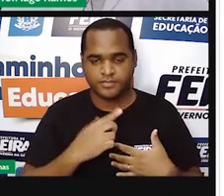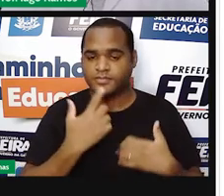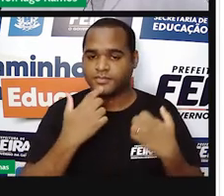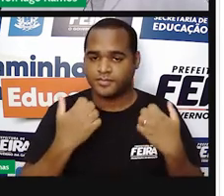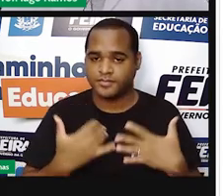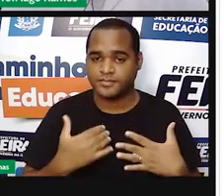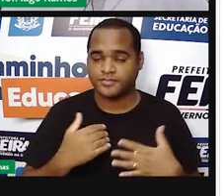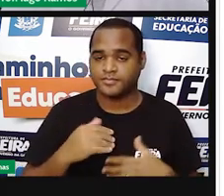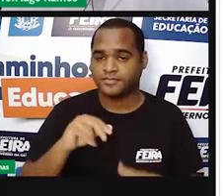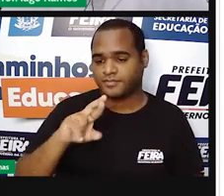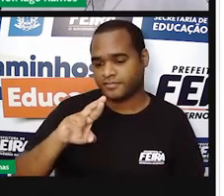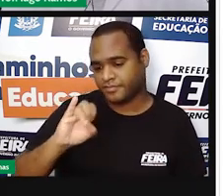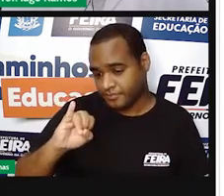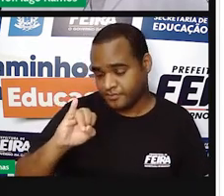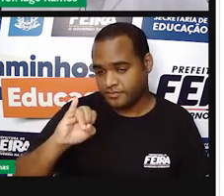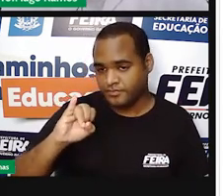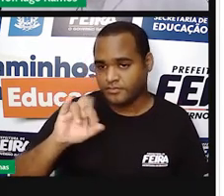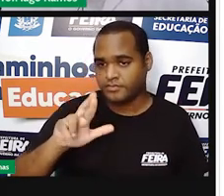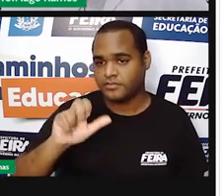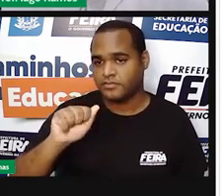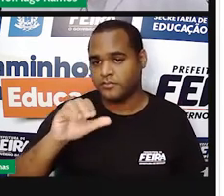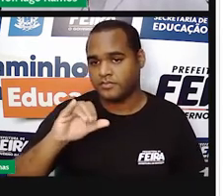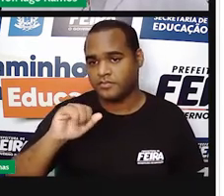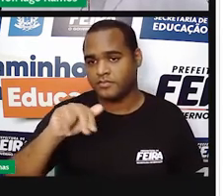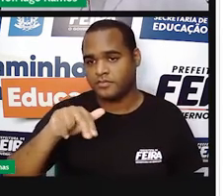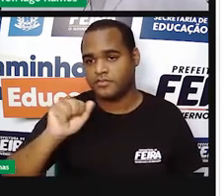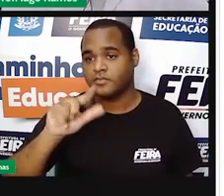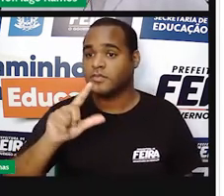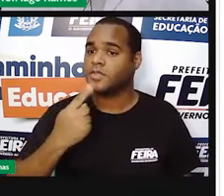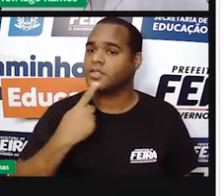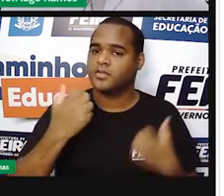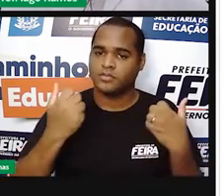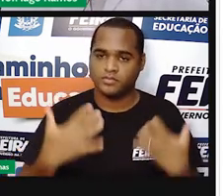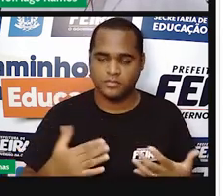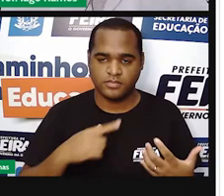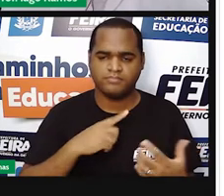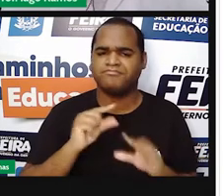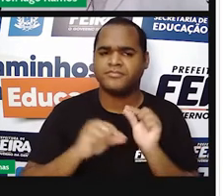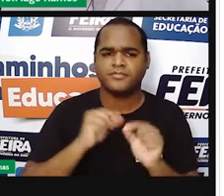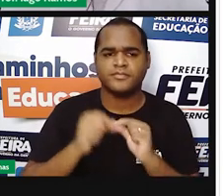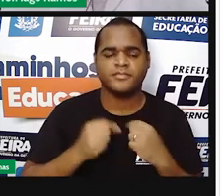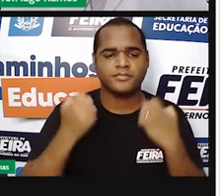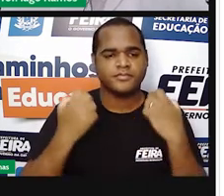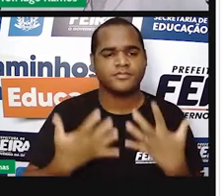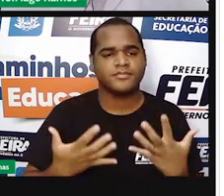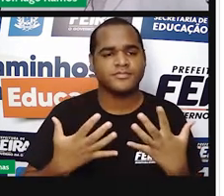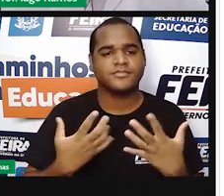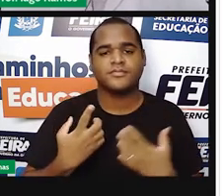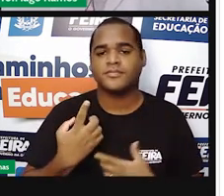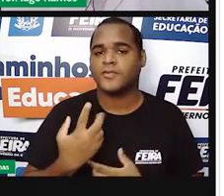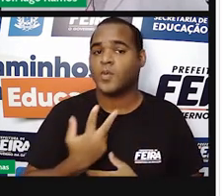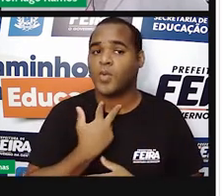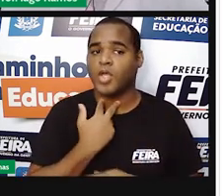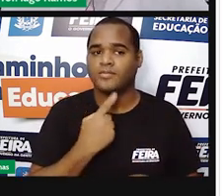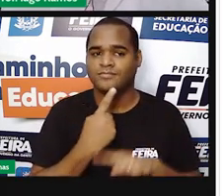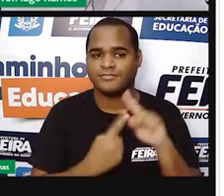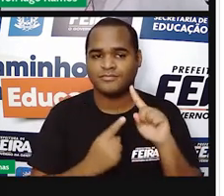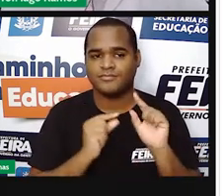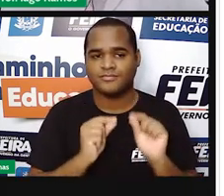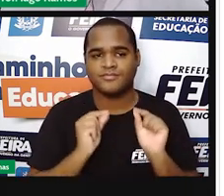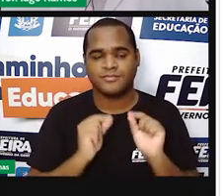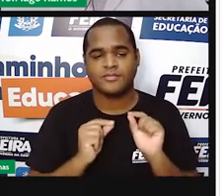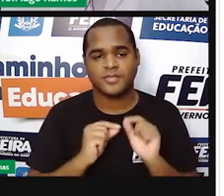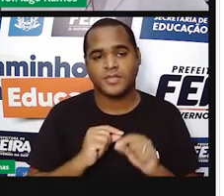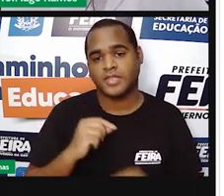número irracional e o que é um número irracional não pode ser obtido pelo